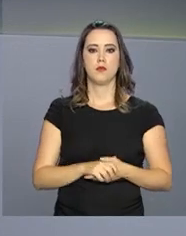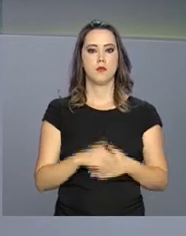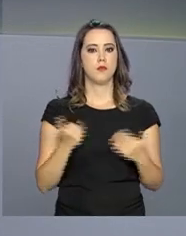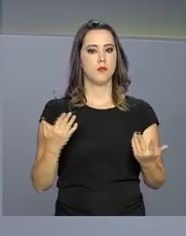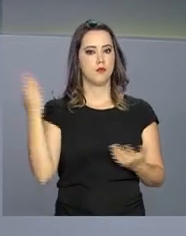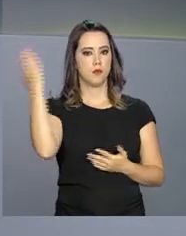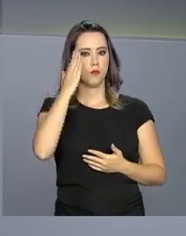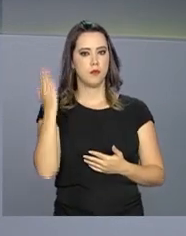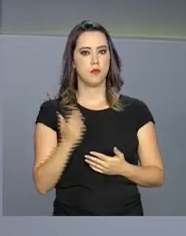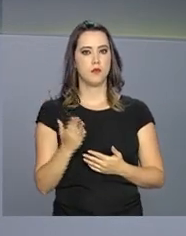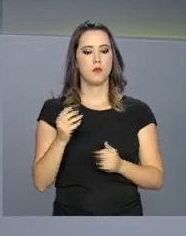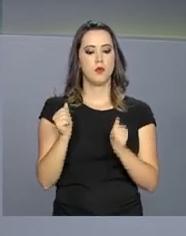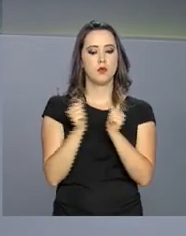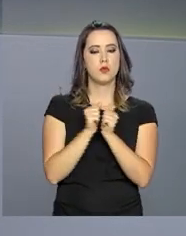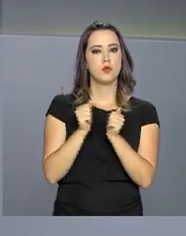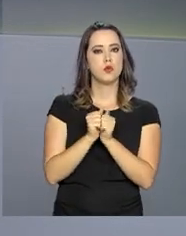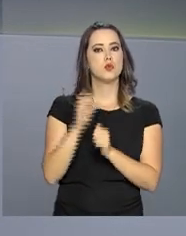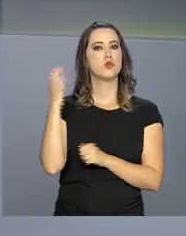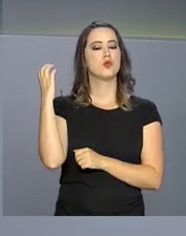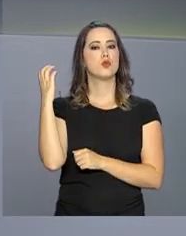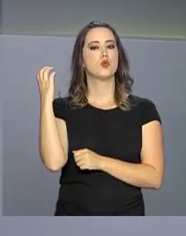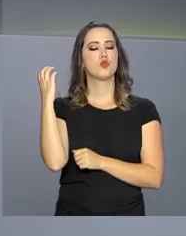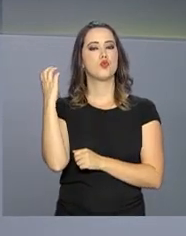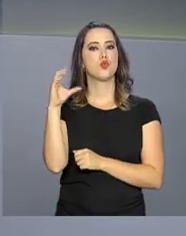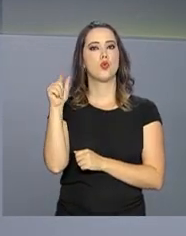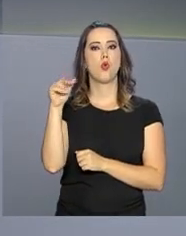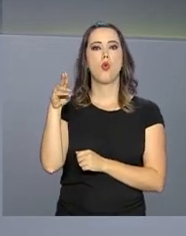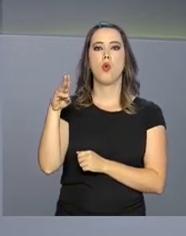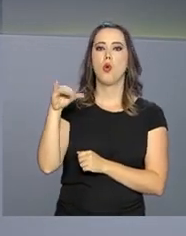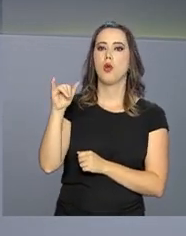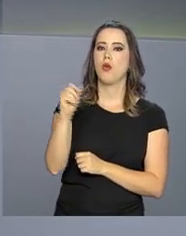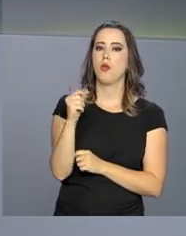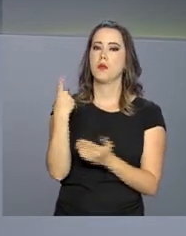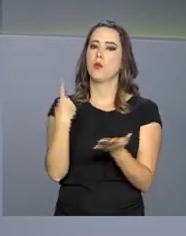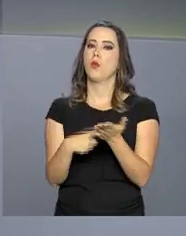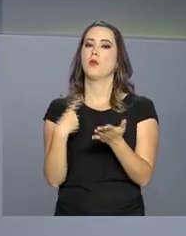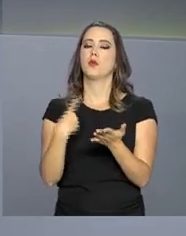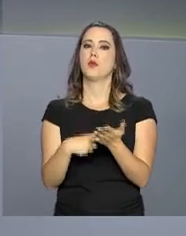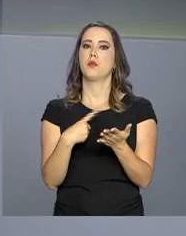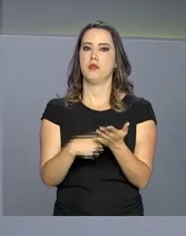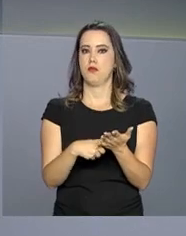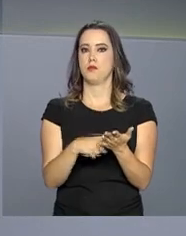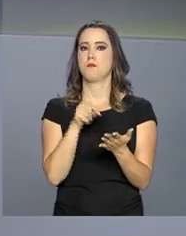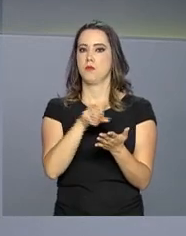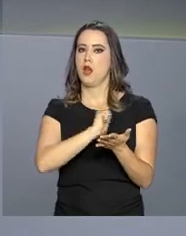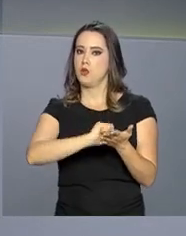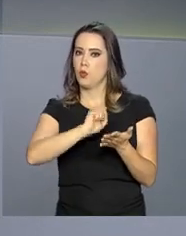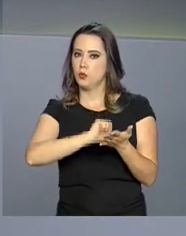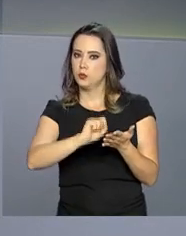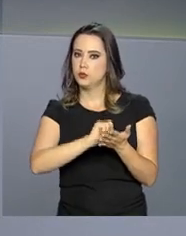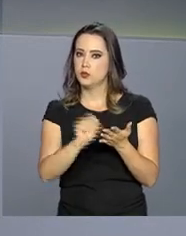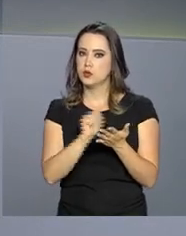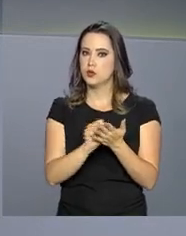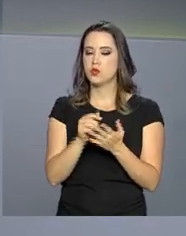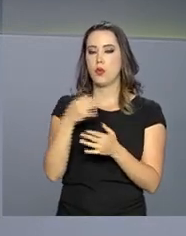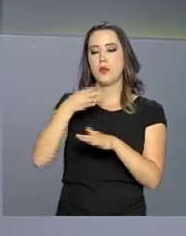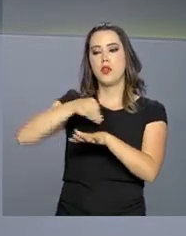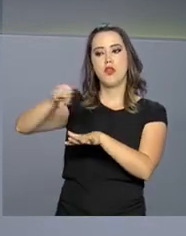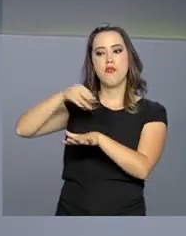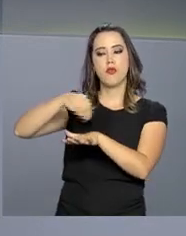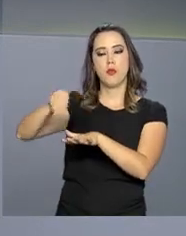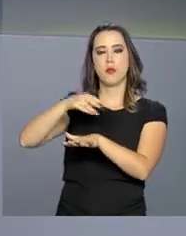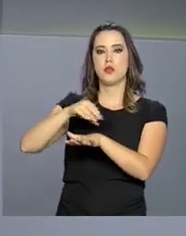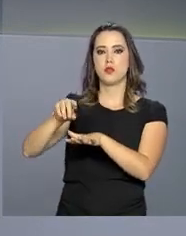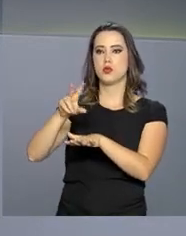Brasil e Colômbia devem assinar um acordo de cooperação sobre informações migratórias. O assunto foi tratado hoje em